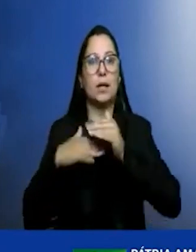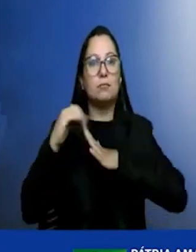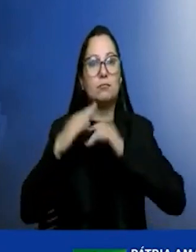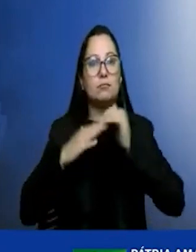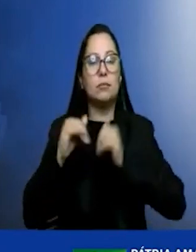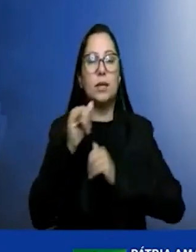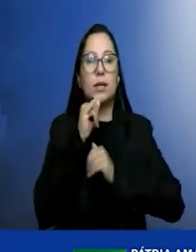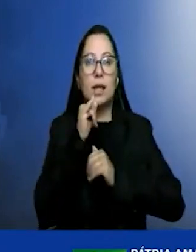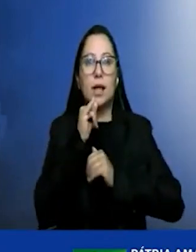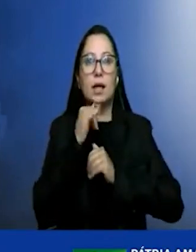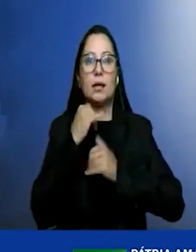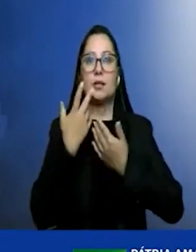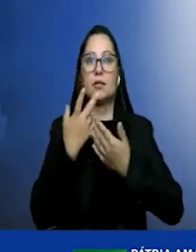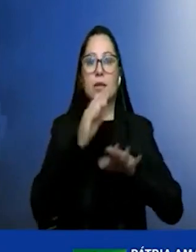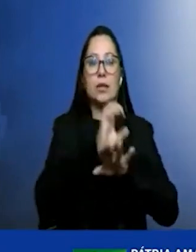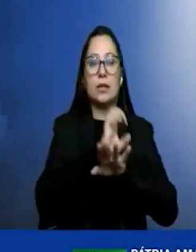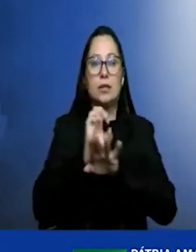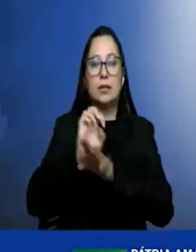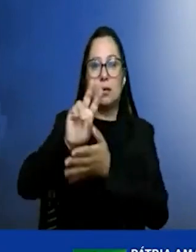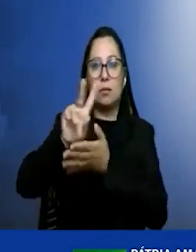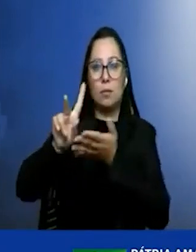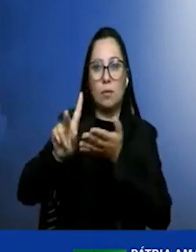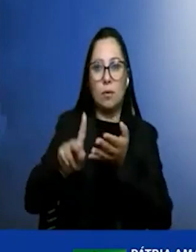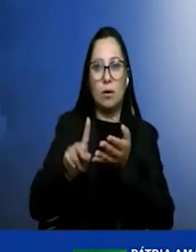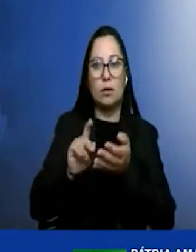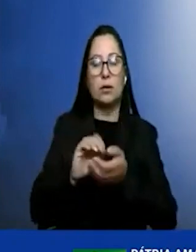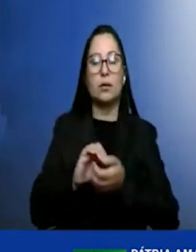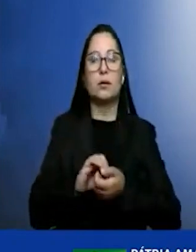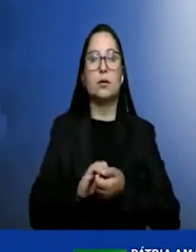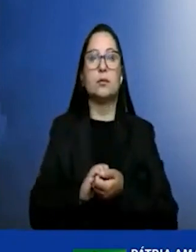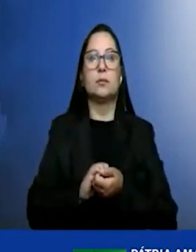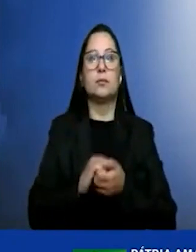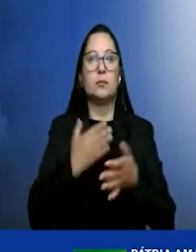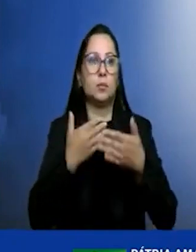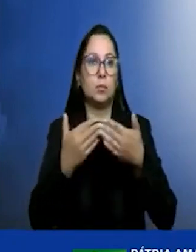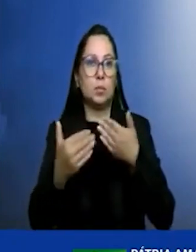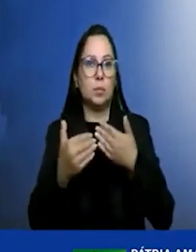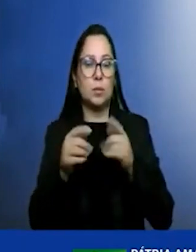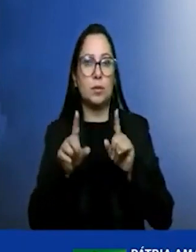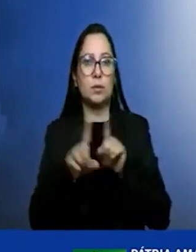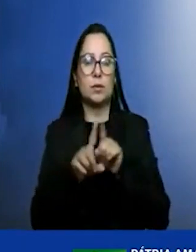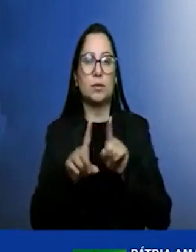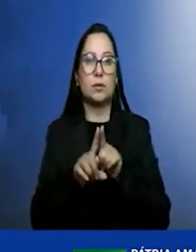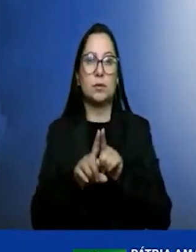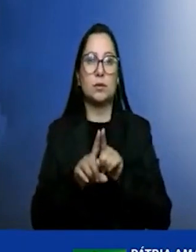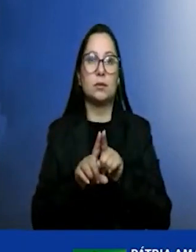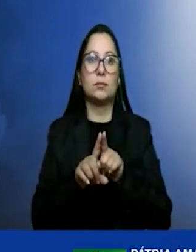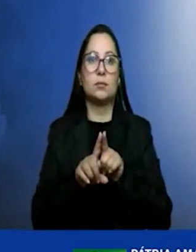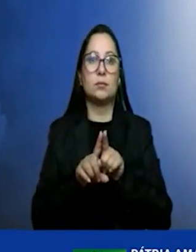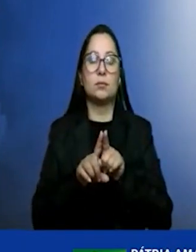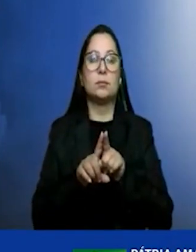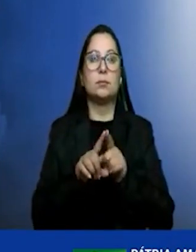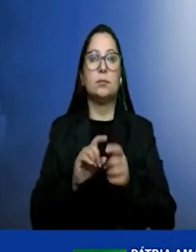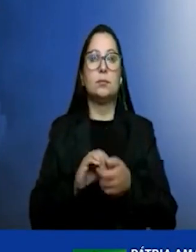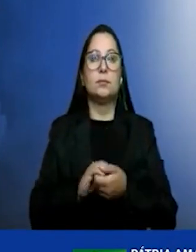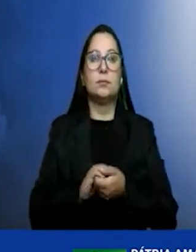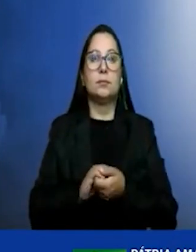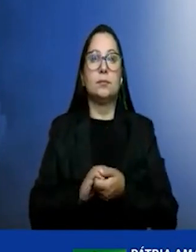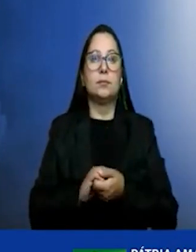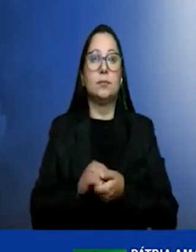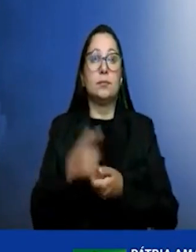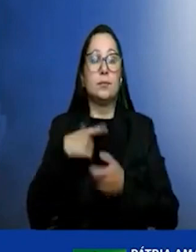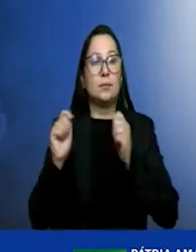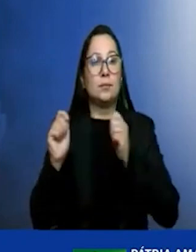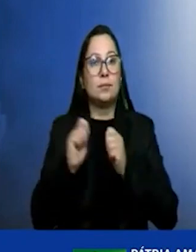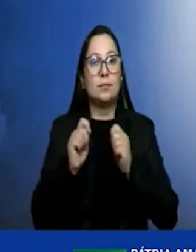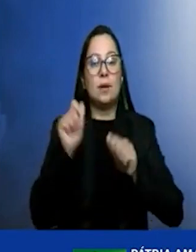Pernambuco quer seja no Ceará na Bahia ou no próprio Porto Açú para que nós possamos avaliar